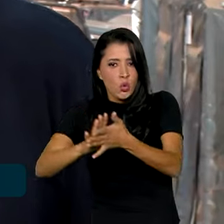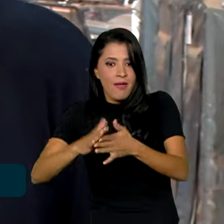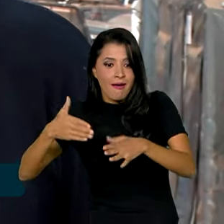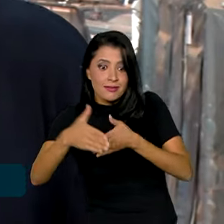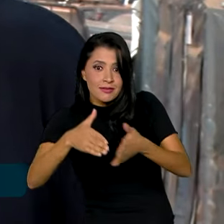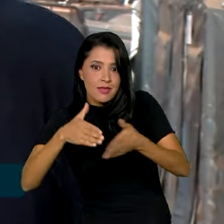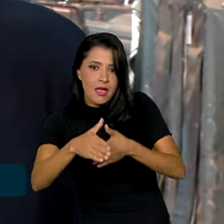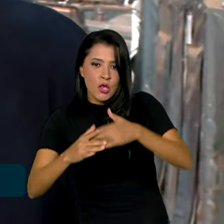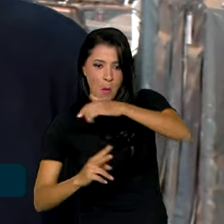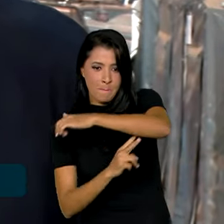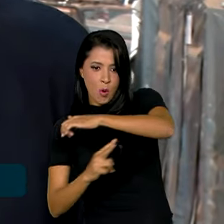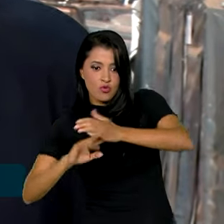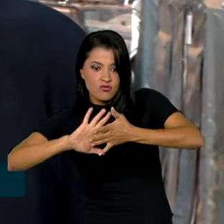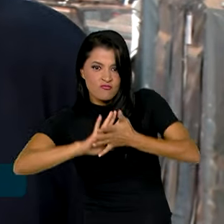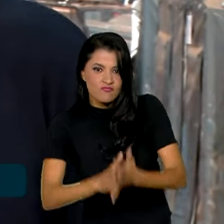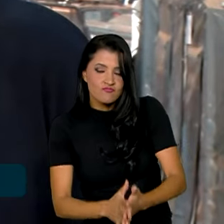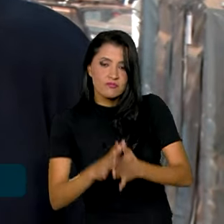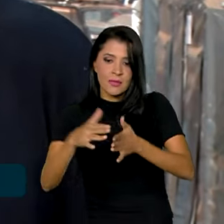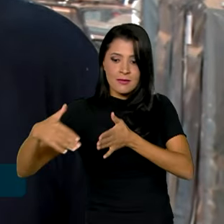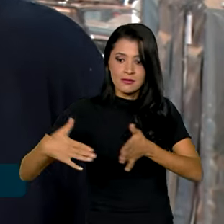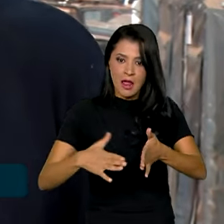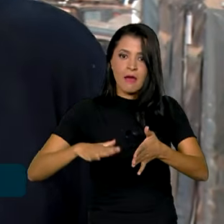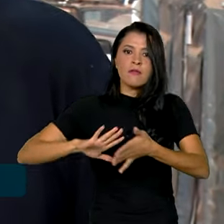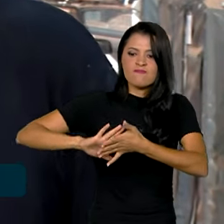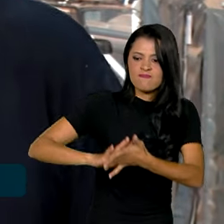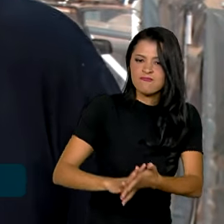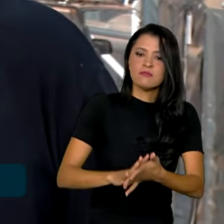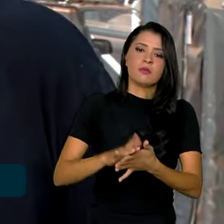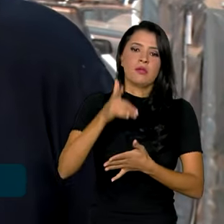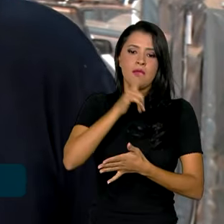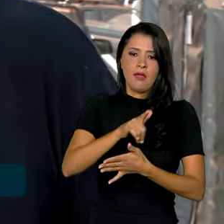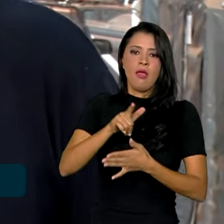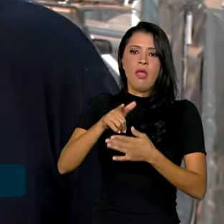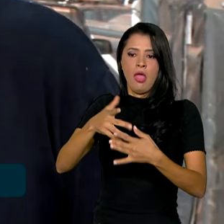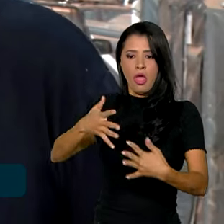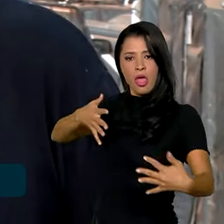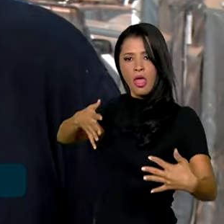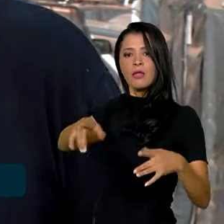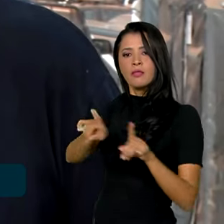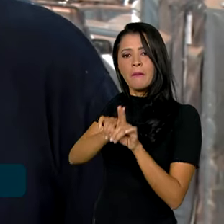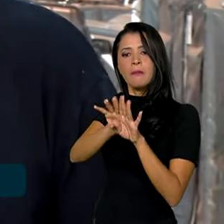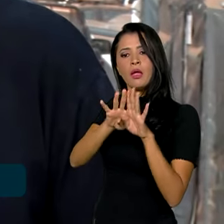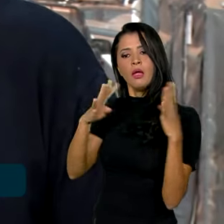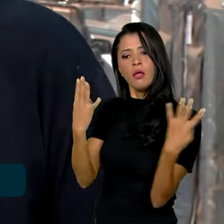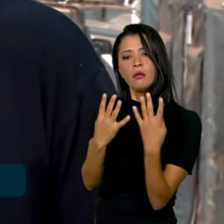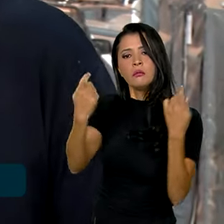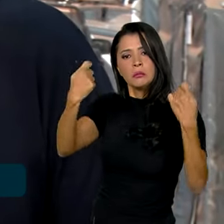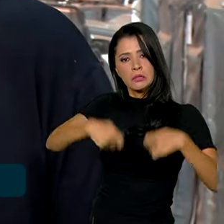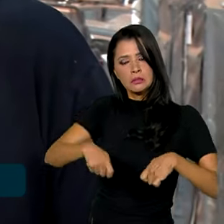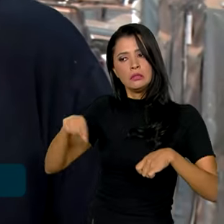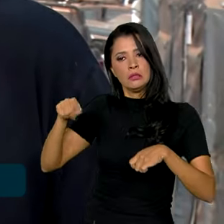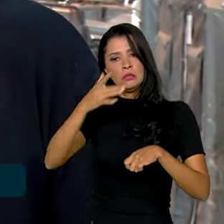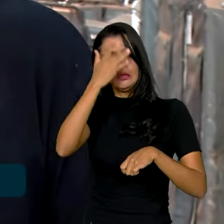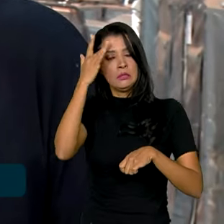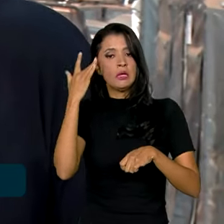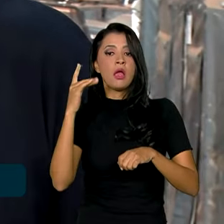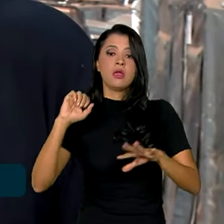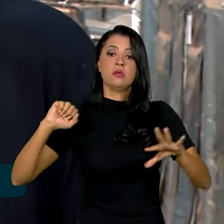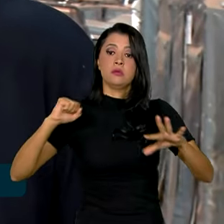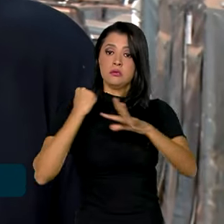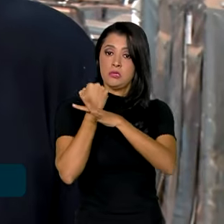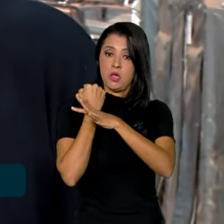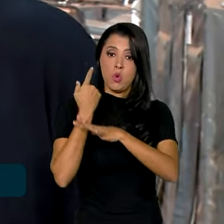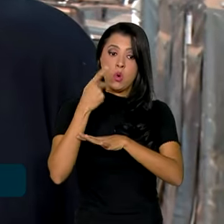acessos, pontes, estradas vão ser inutilizadas. Vai se botar cancelas também naquelas que há necessidade dos servidores e a própria segurança